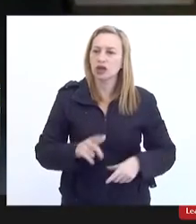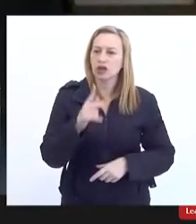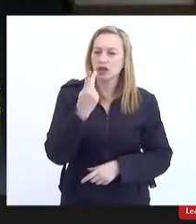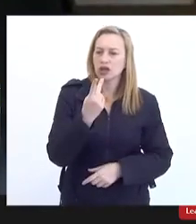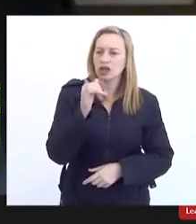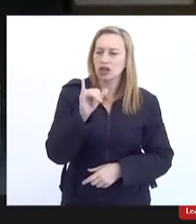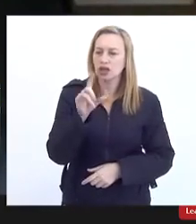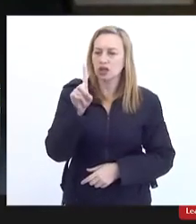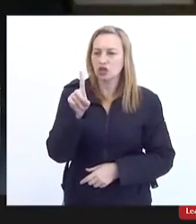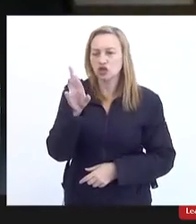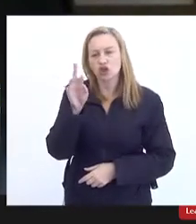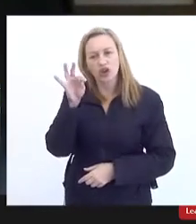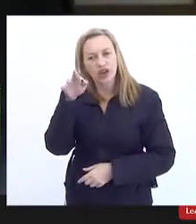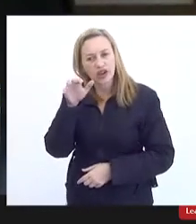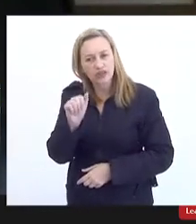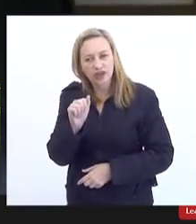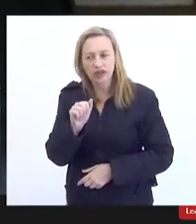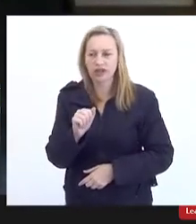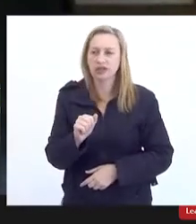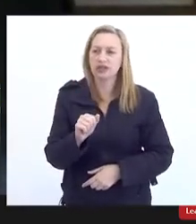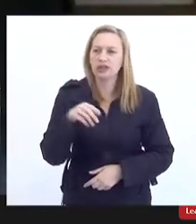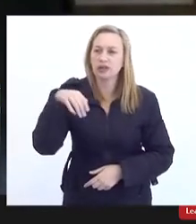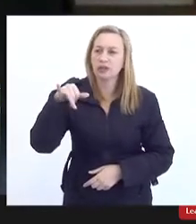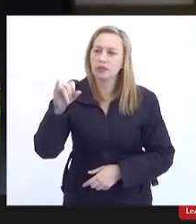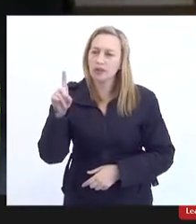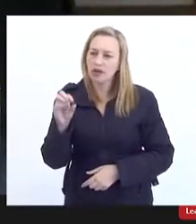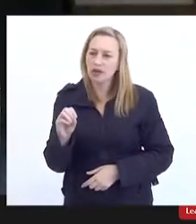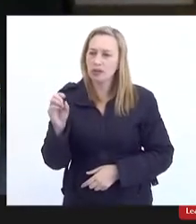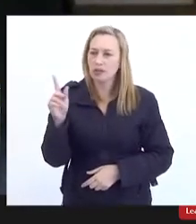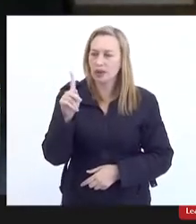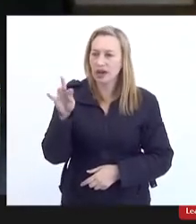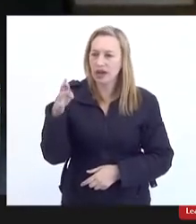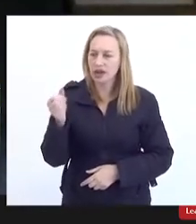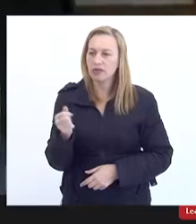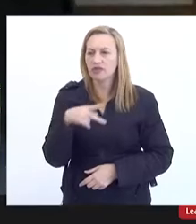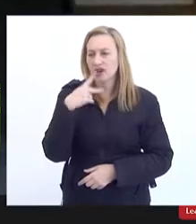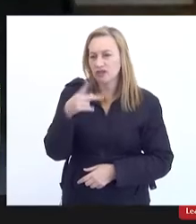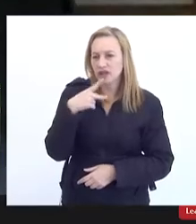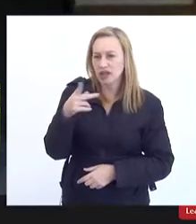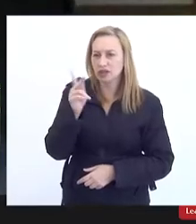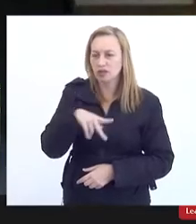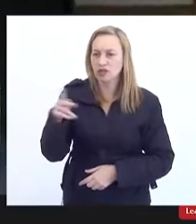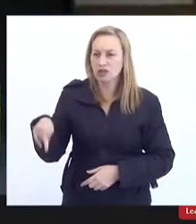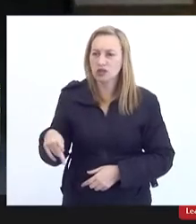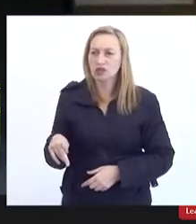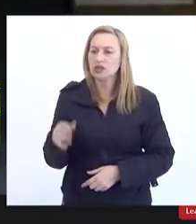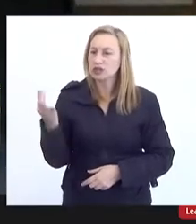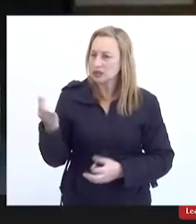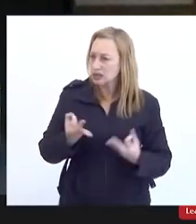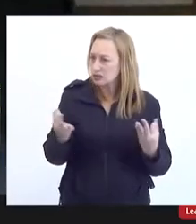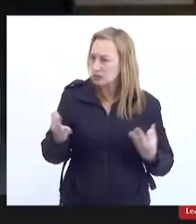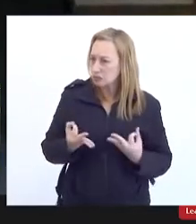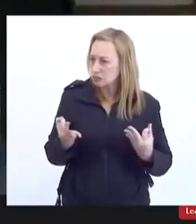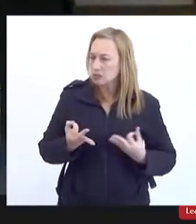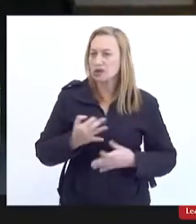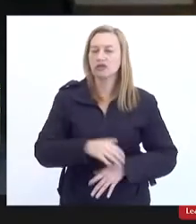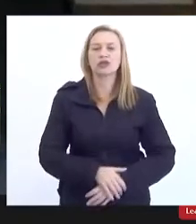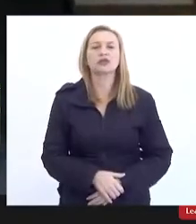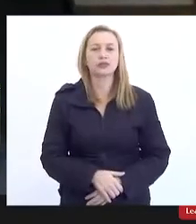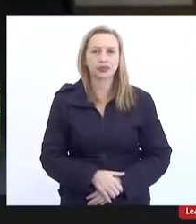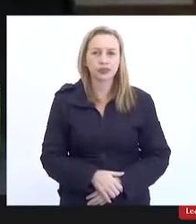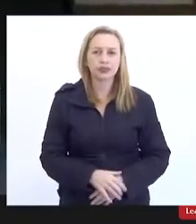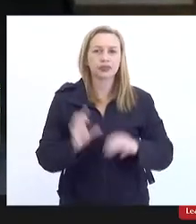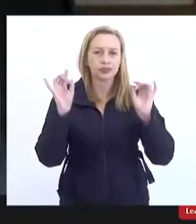Médio Paraíba e mencionar que a fala da professora que me antecedeu foi absolutamente brilhante e